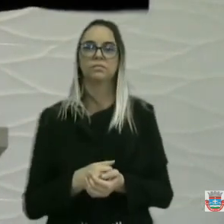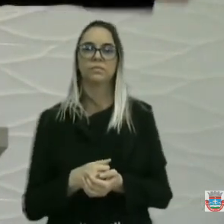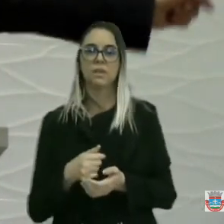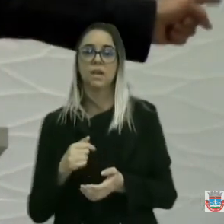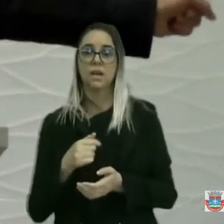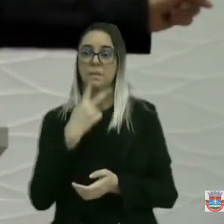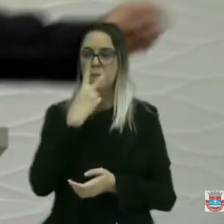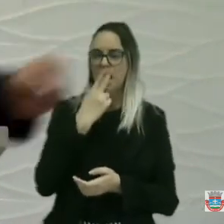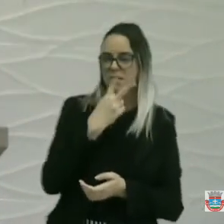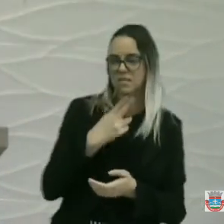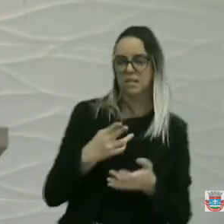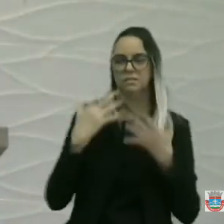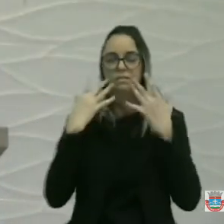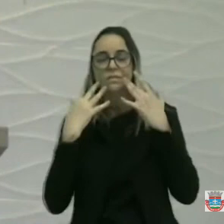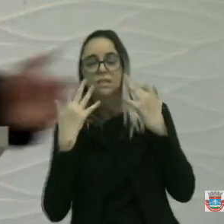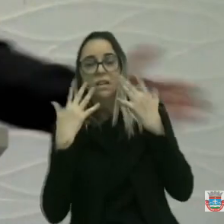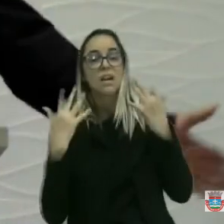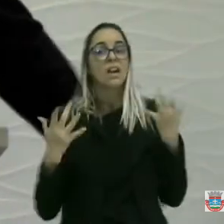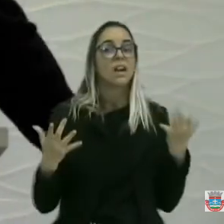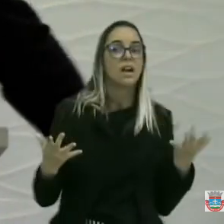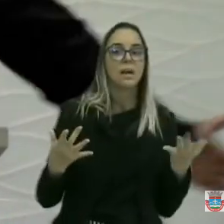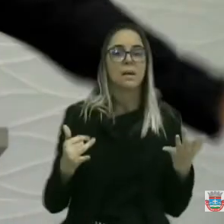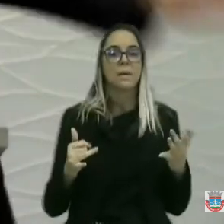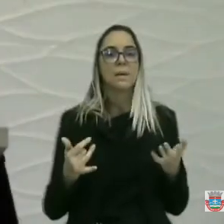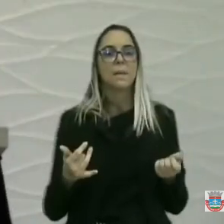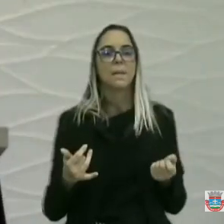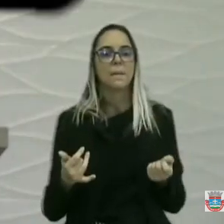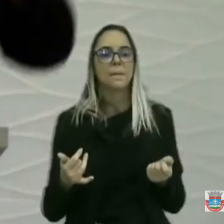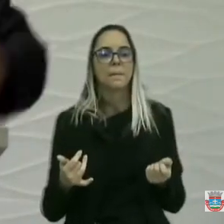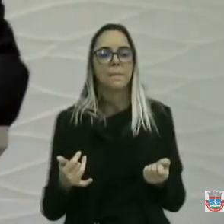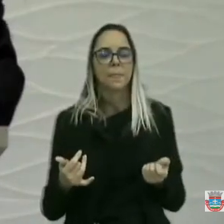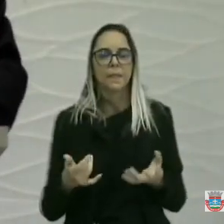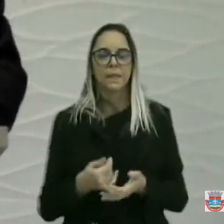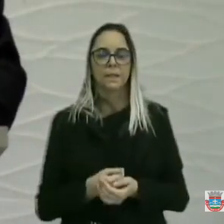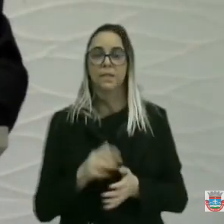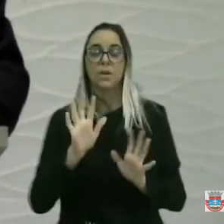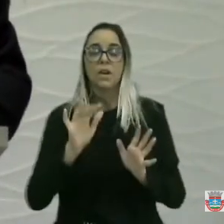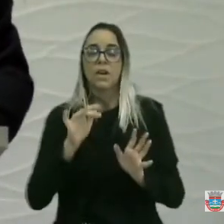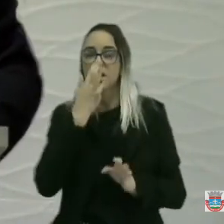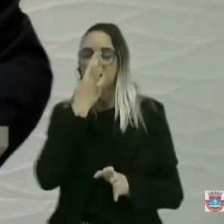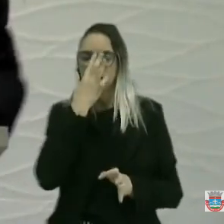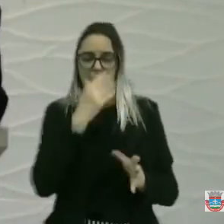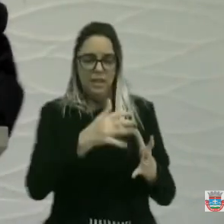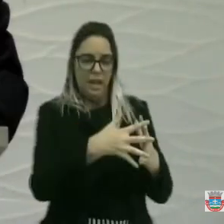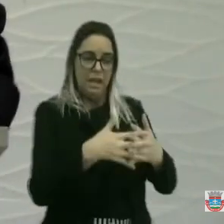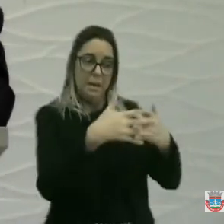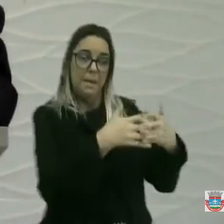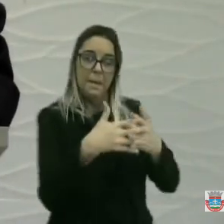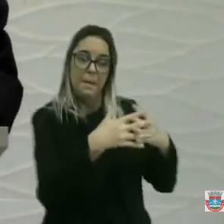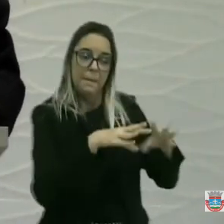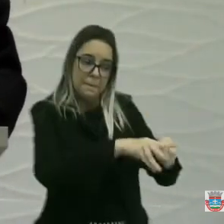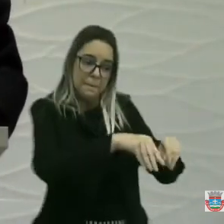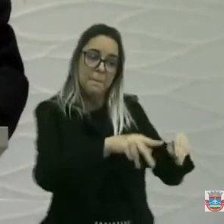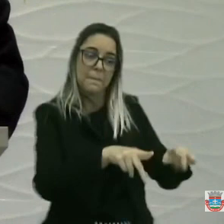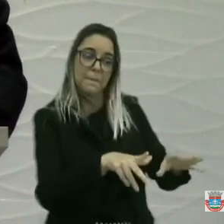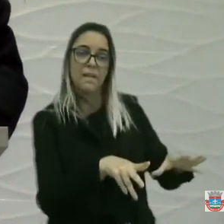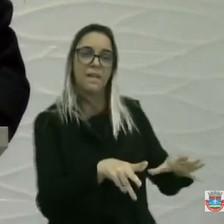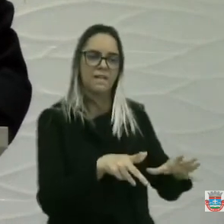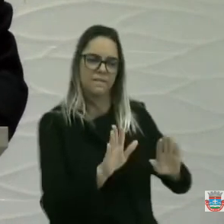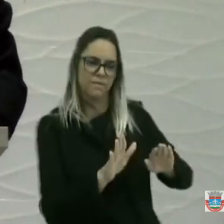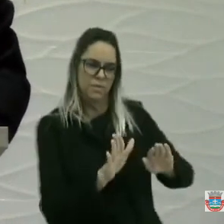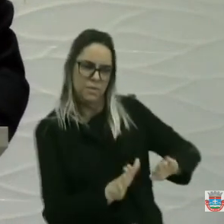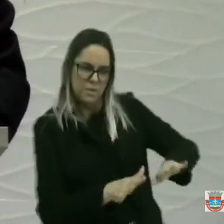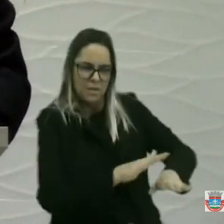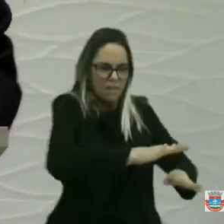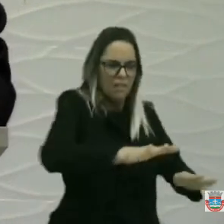o buraco da PE 193 com uma máquina. Botando caçamba de barro. Isso é uma vergonha, prefeito. Não faça mais